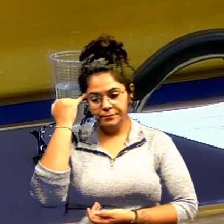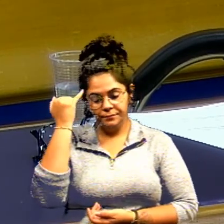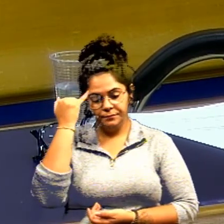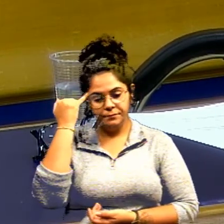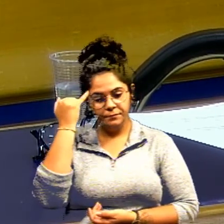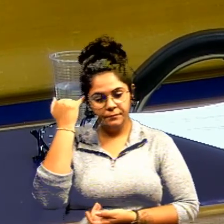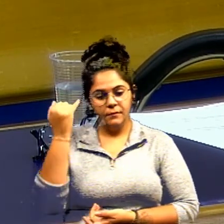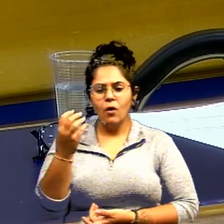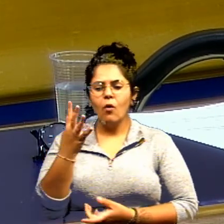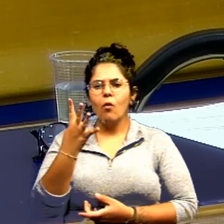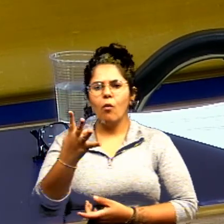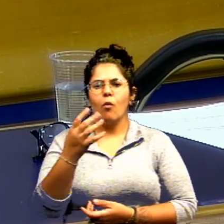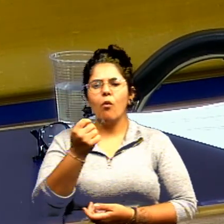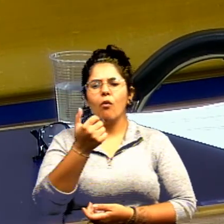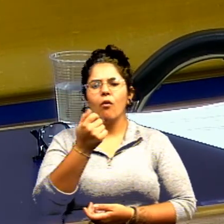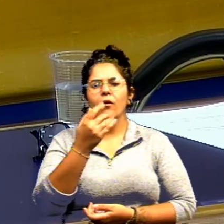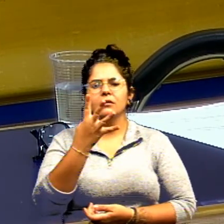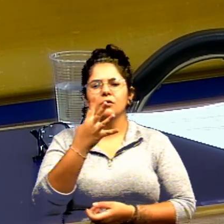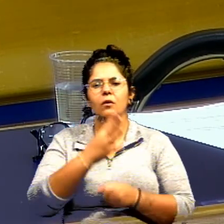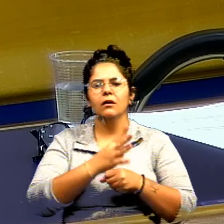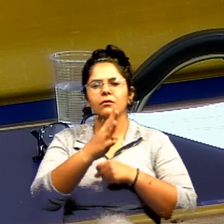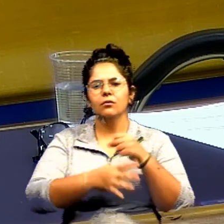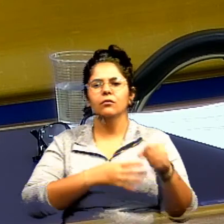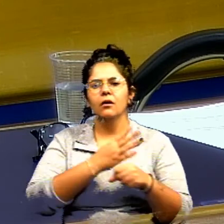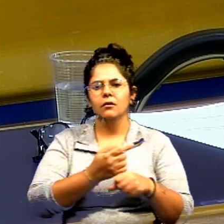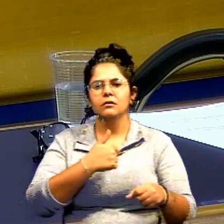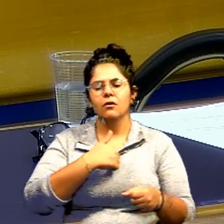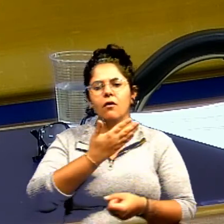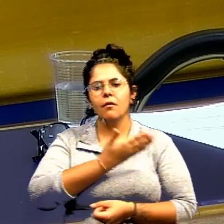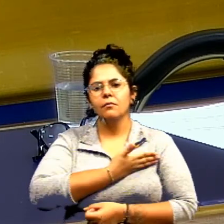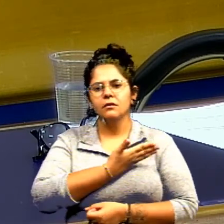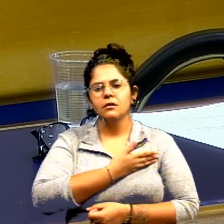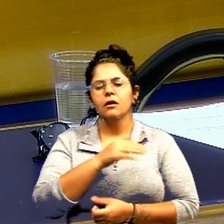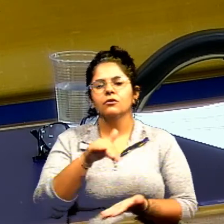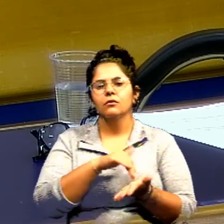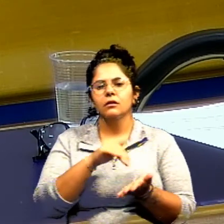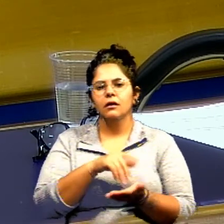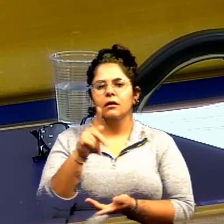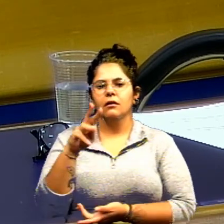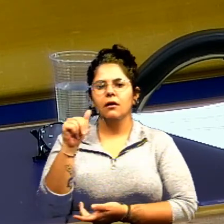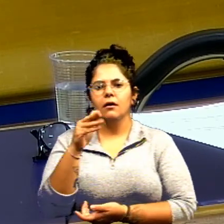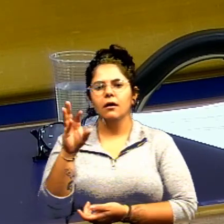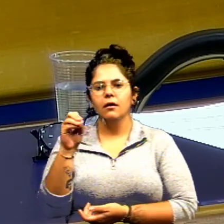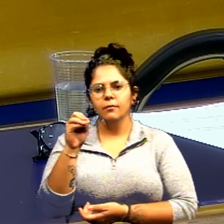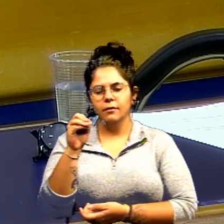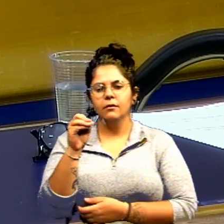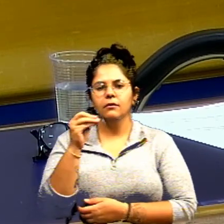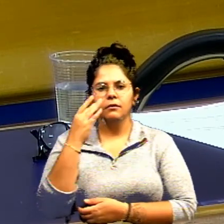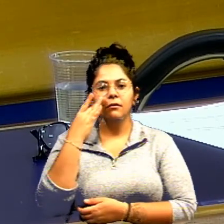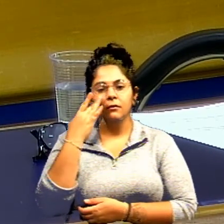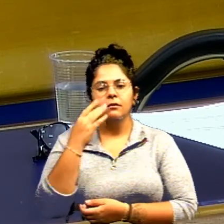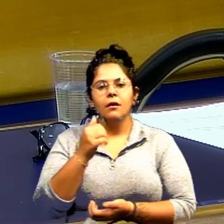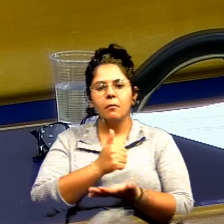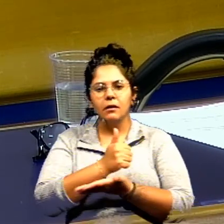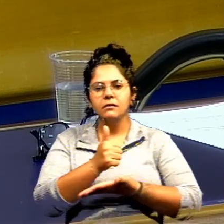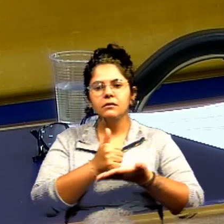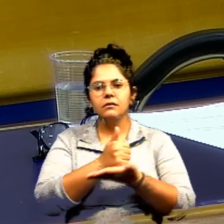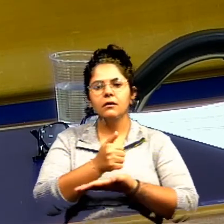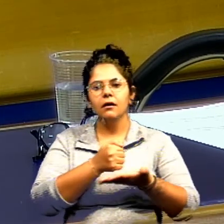durante esses quase quatro anos eu fiz uma amizade com o Paulo Ortegal uma amizade baseada no pilar da